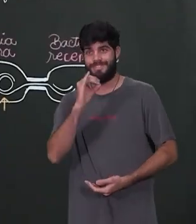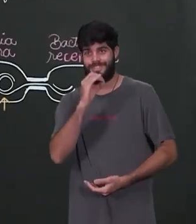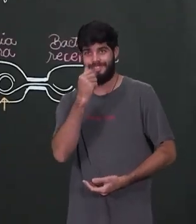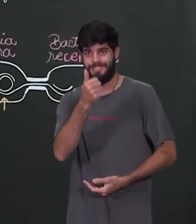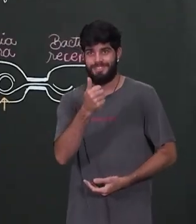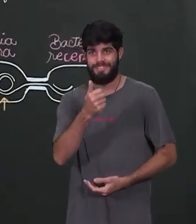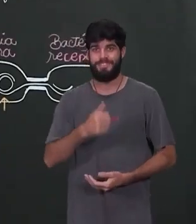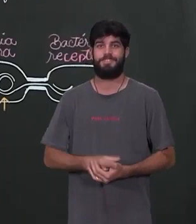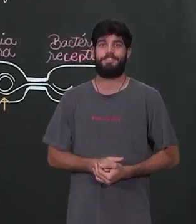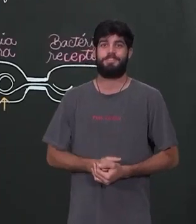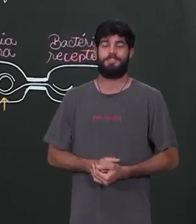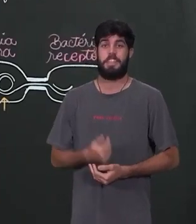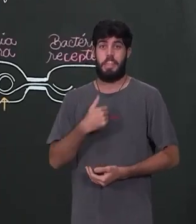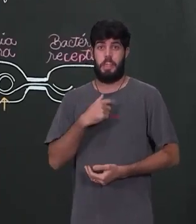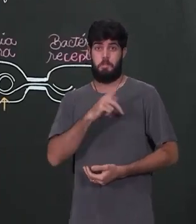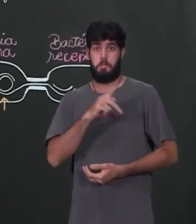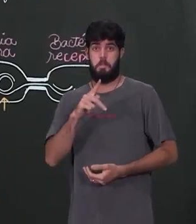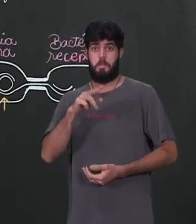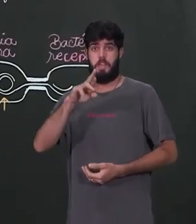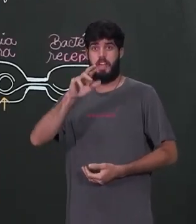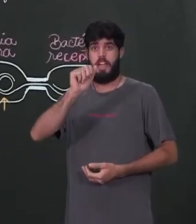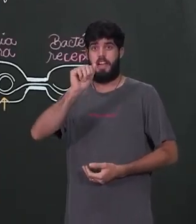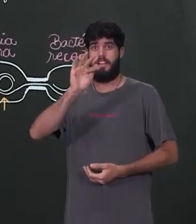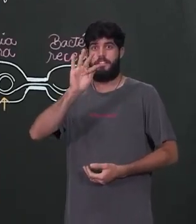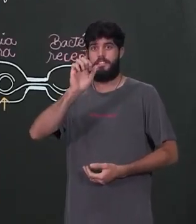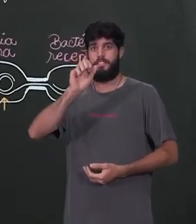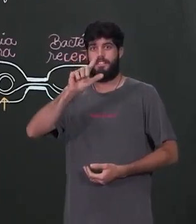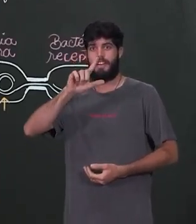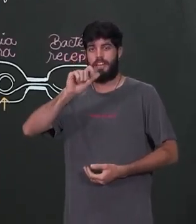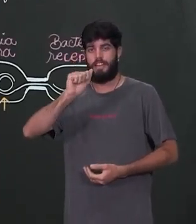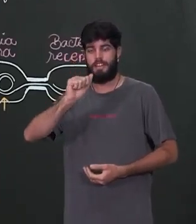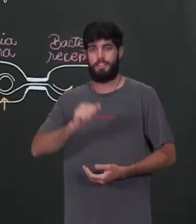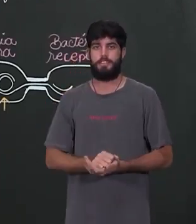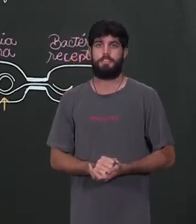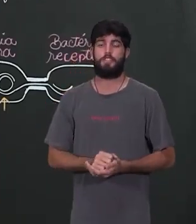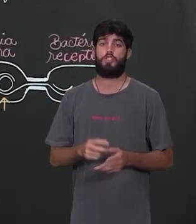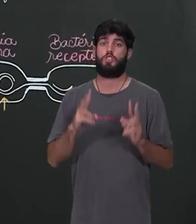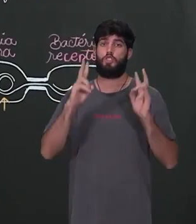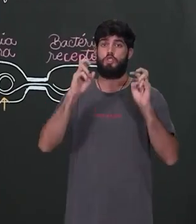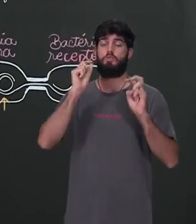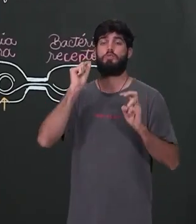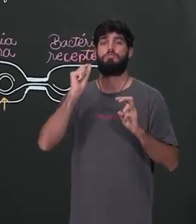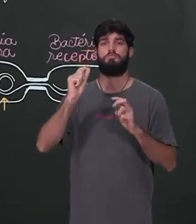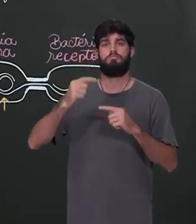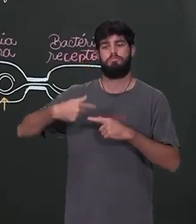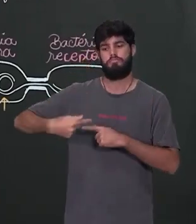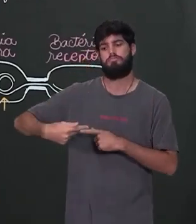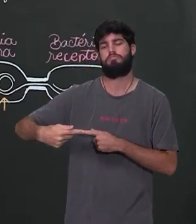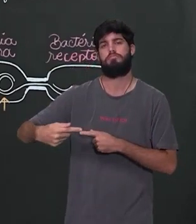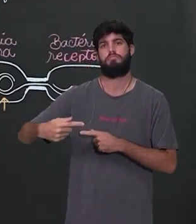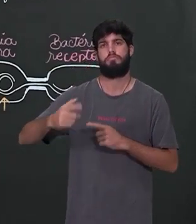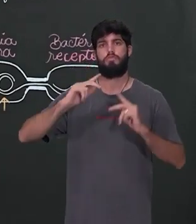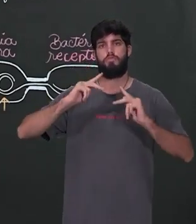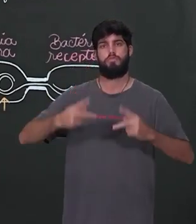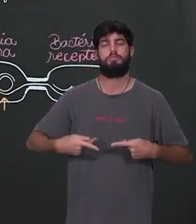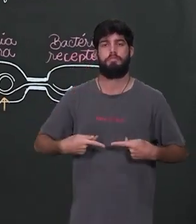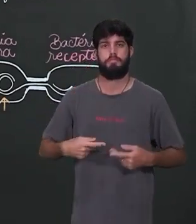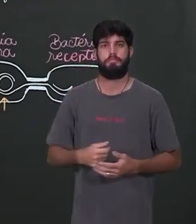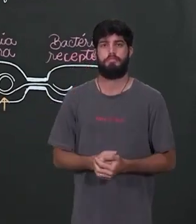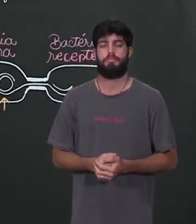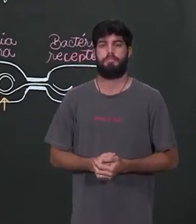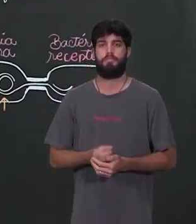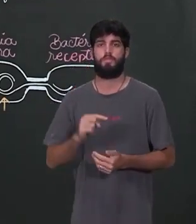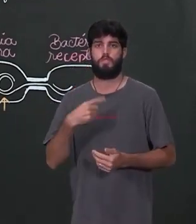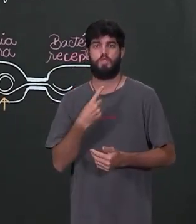Olá, tudo bem? Eu sou a professora Rafaela Lima e a aula de hoje é sobre reprodução dos seres vivos. A gente fala de reprodução,